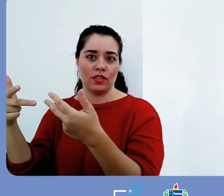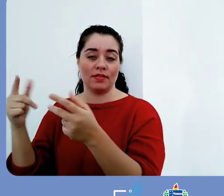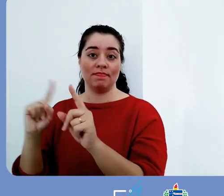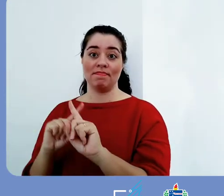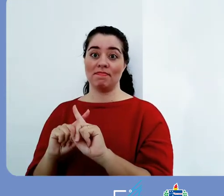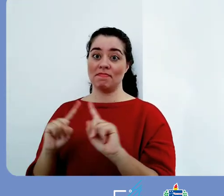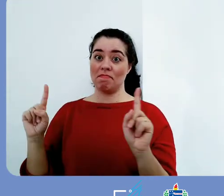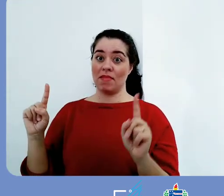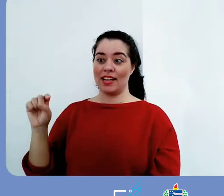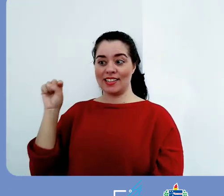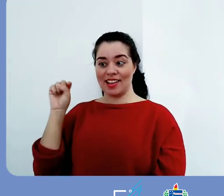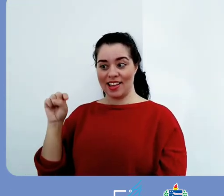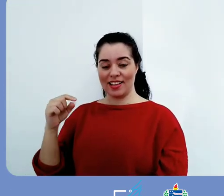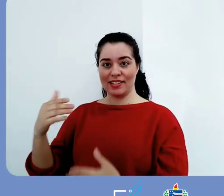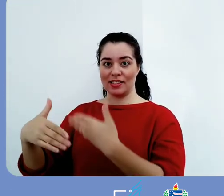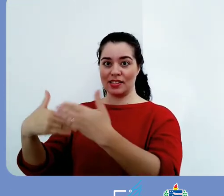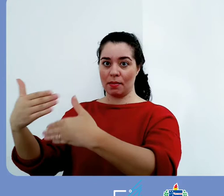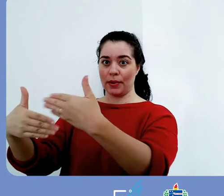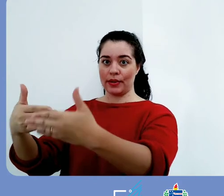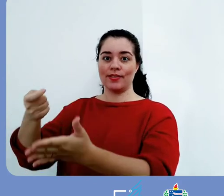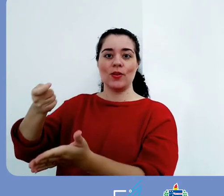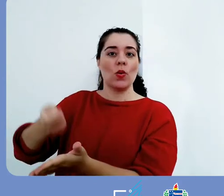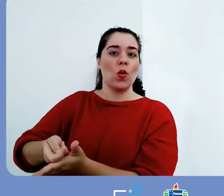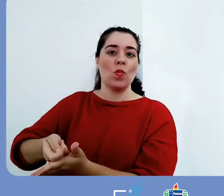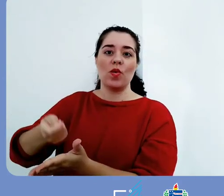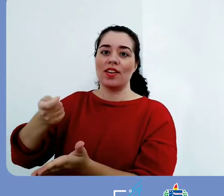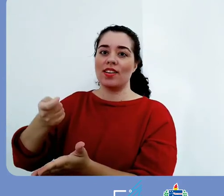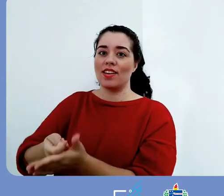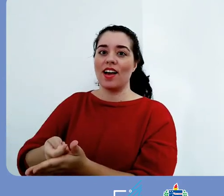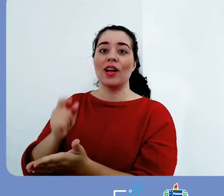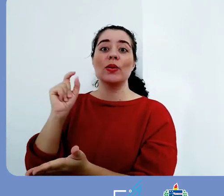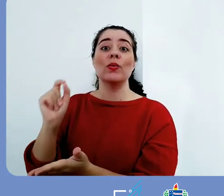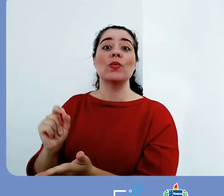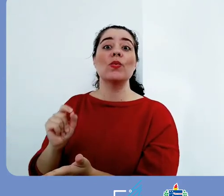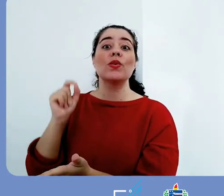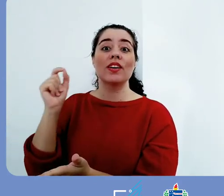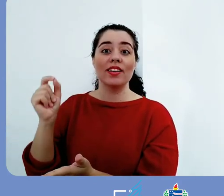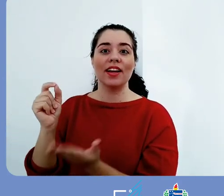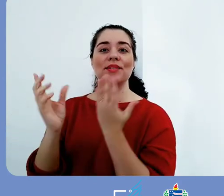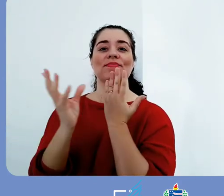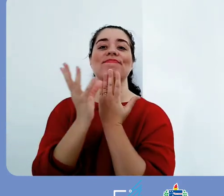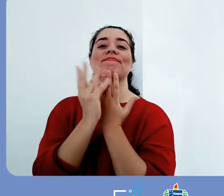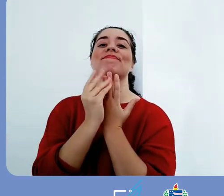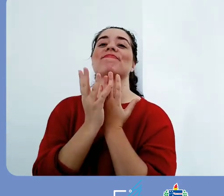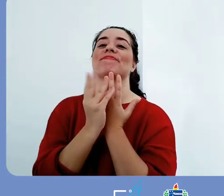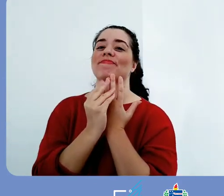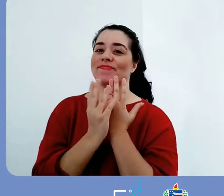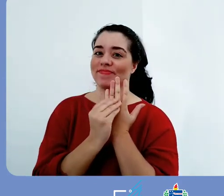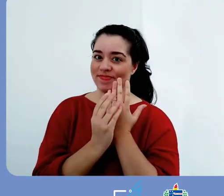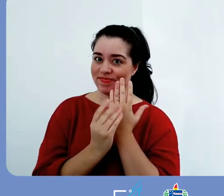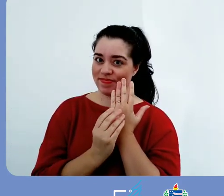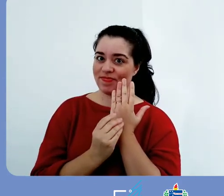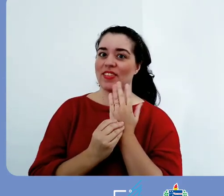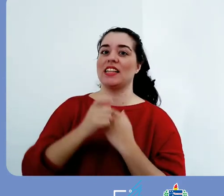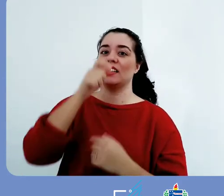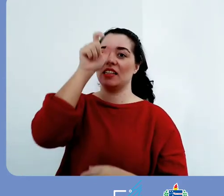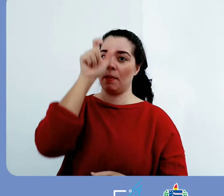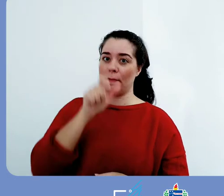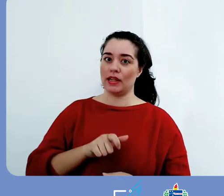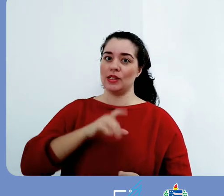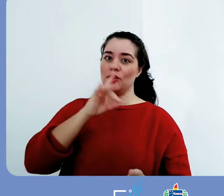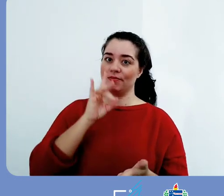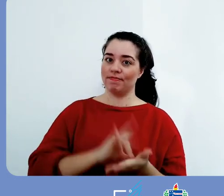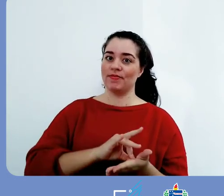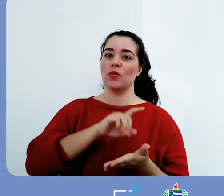copiarem, compartilharem, adaptarem, remixarem ou utilizarem esses materiais em qualquer outra